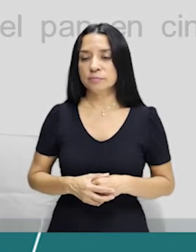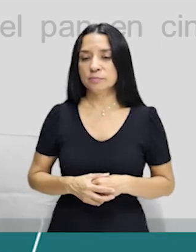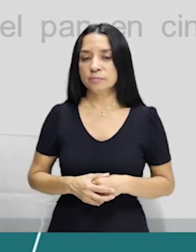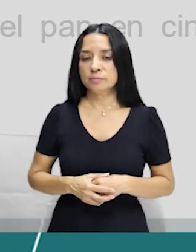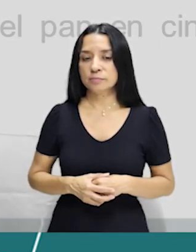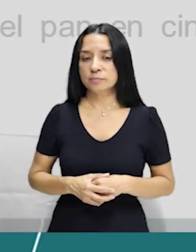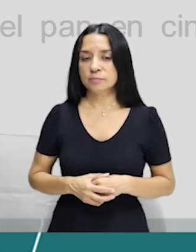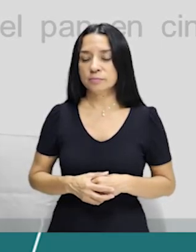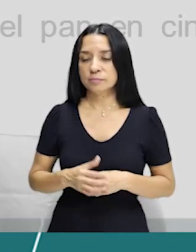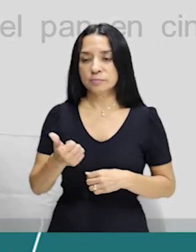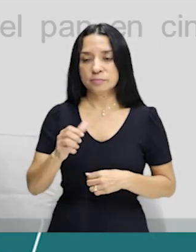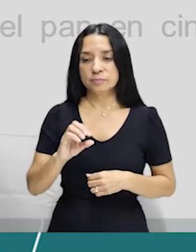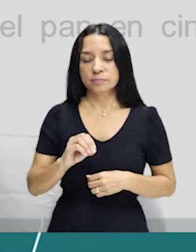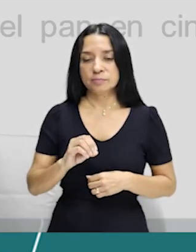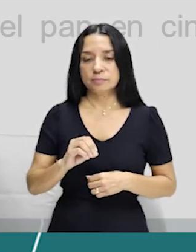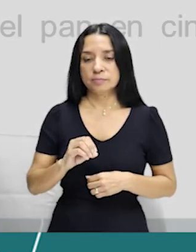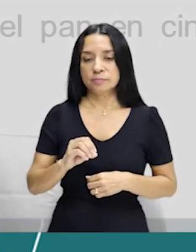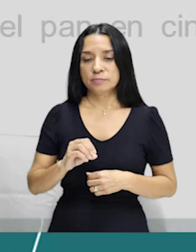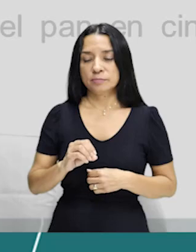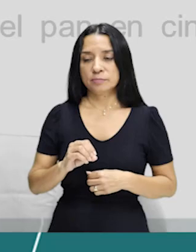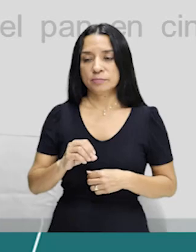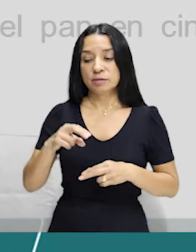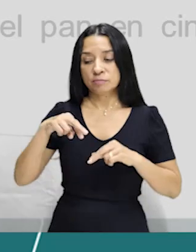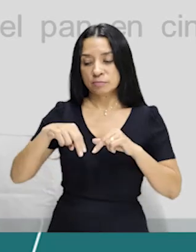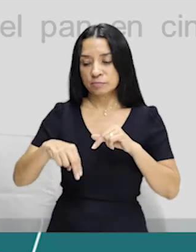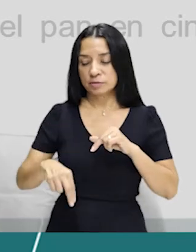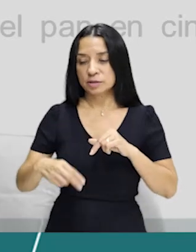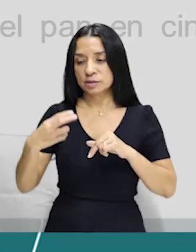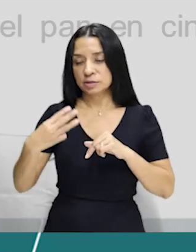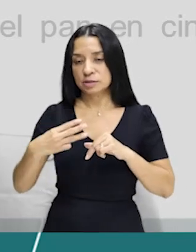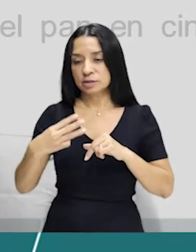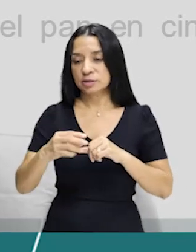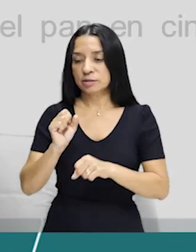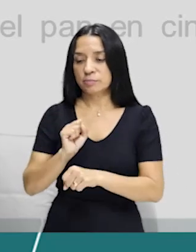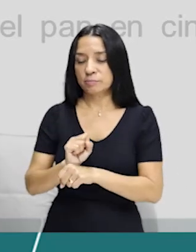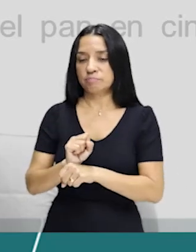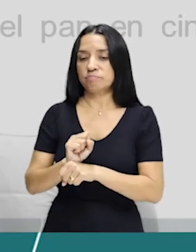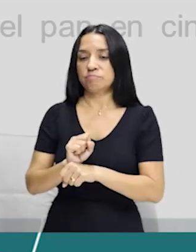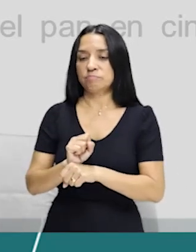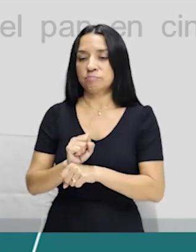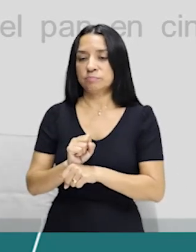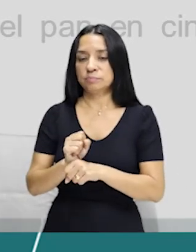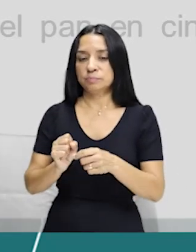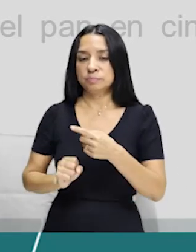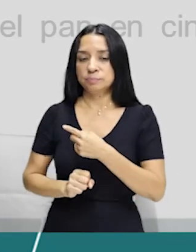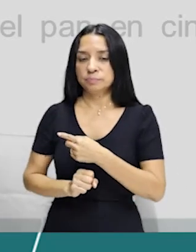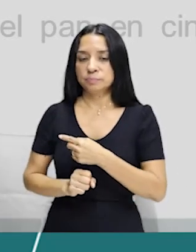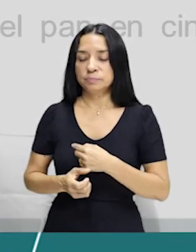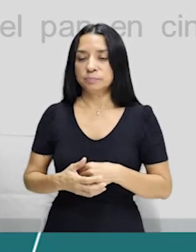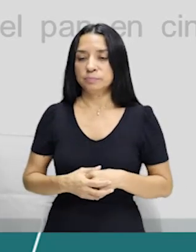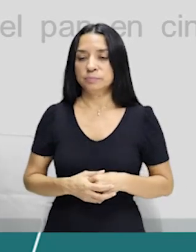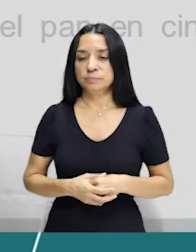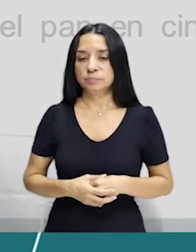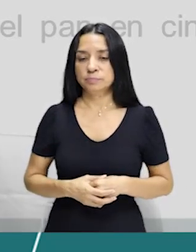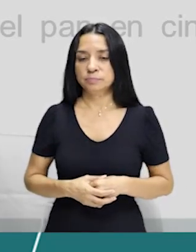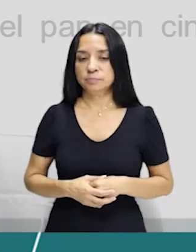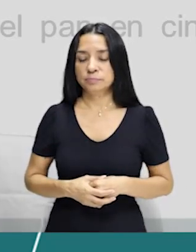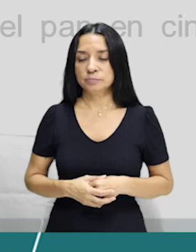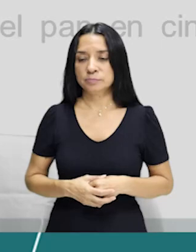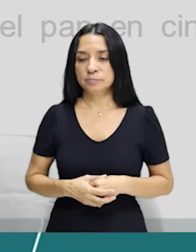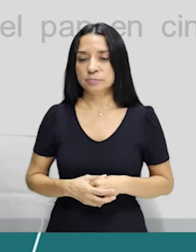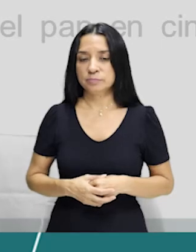autobús. Ela vai descer na terceira parada. Então, Carmen se barra em la